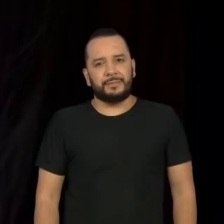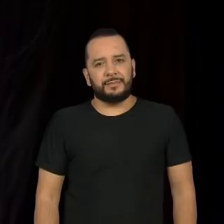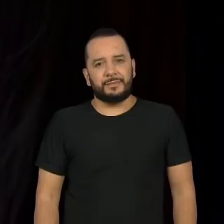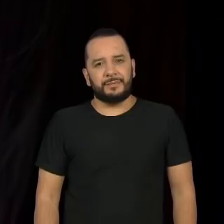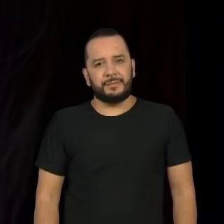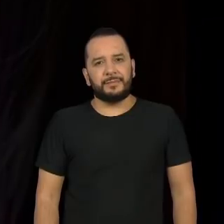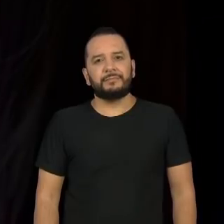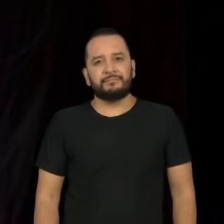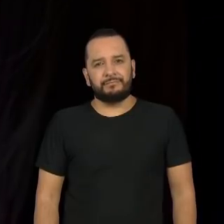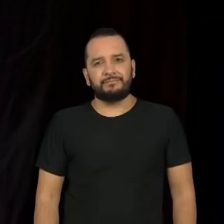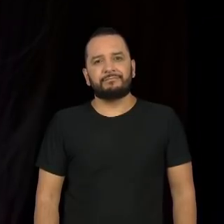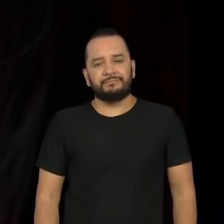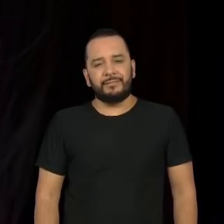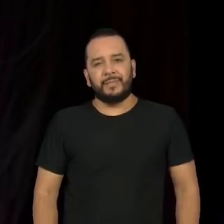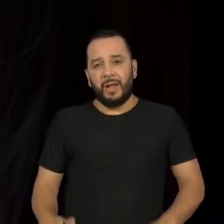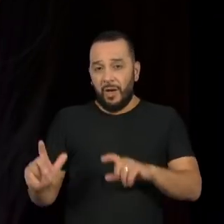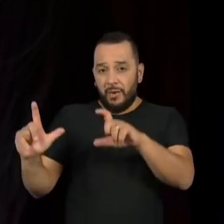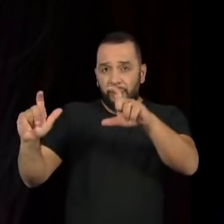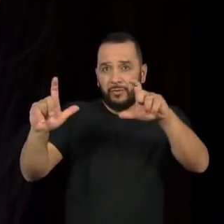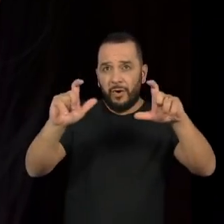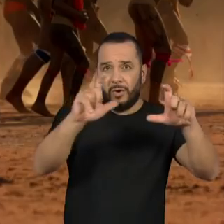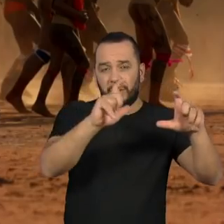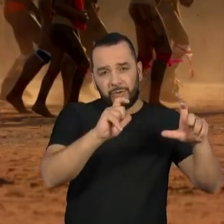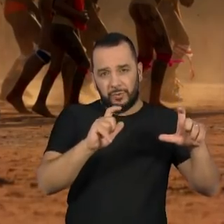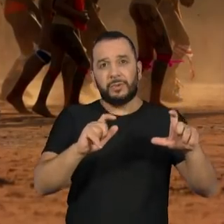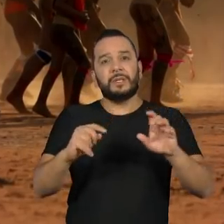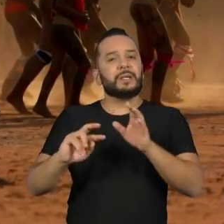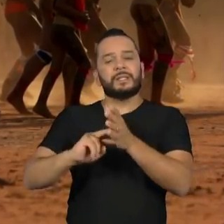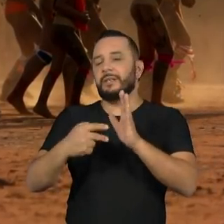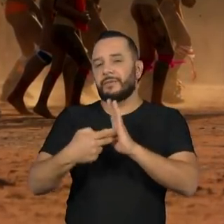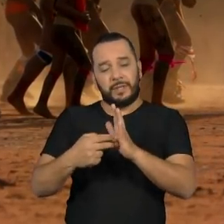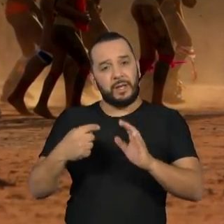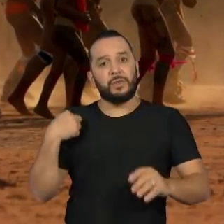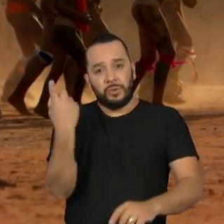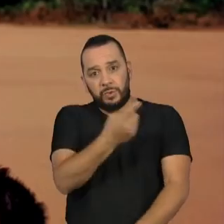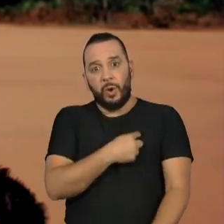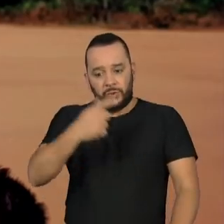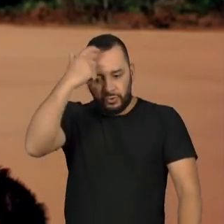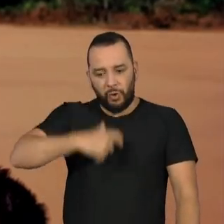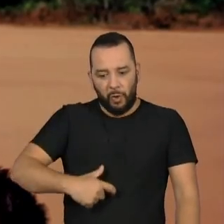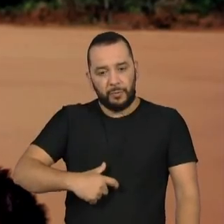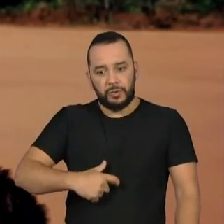É um registro do que nós somos, do que nós fomos e do que nós seremos.